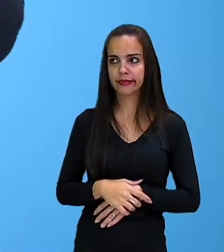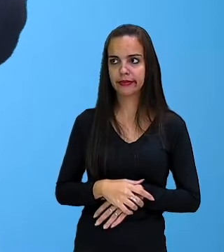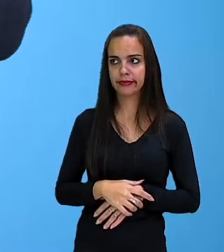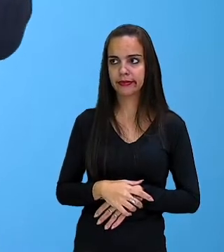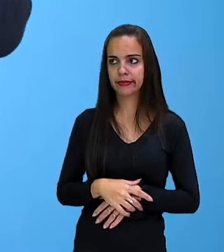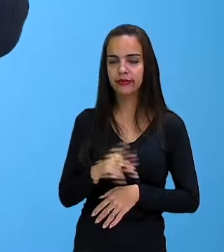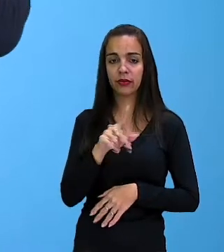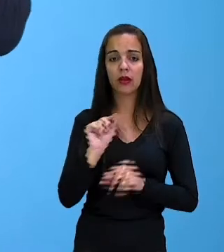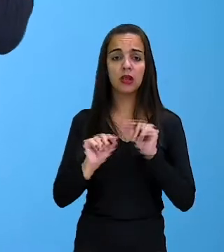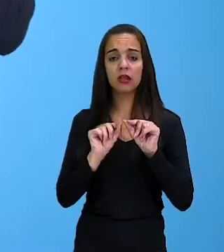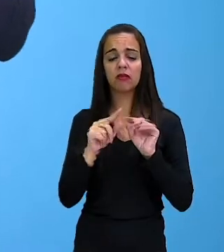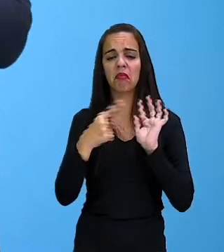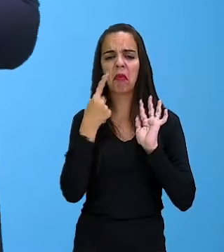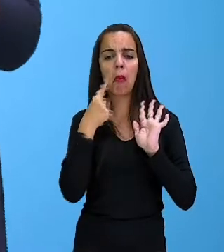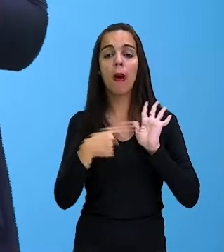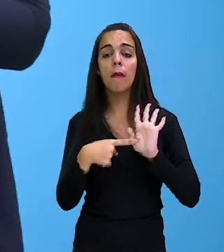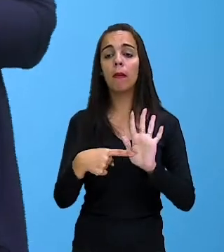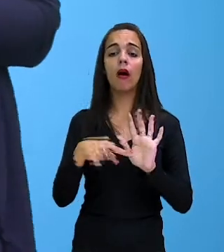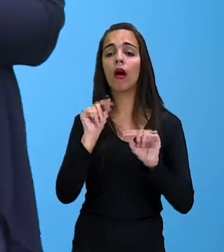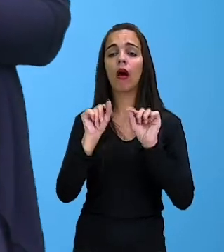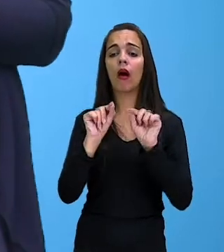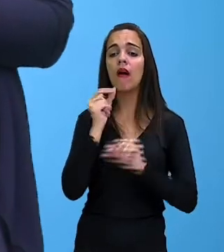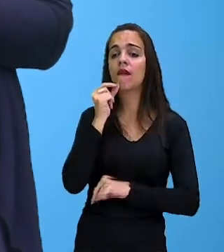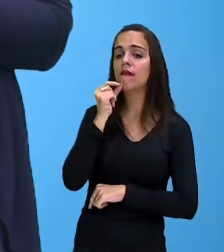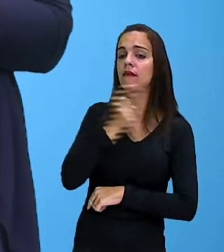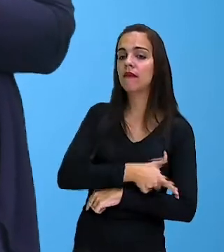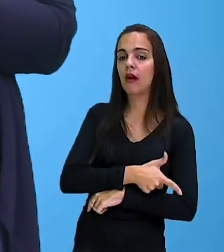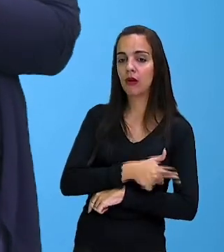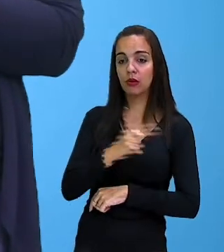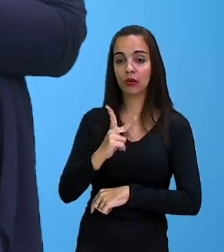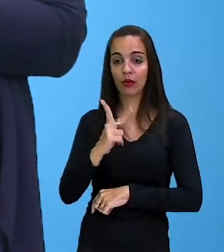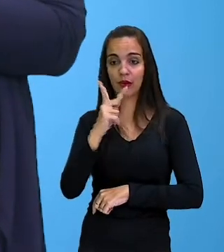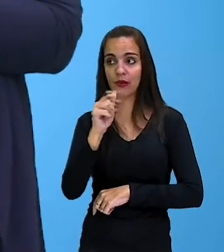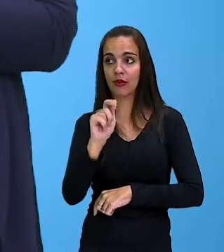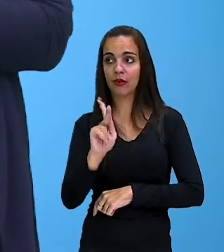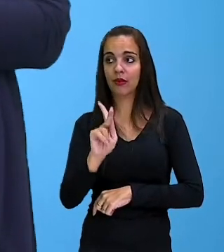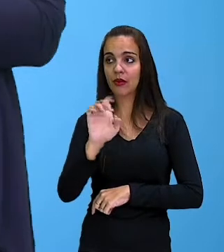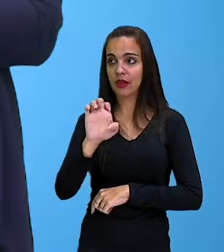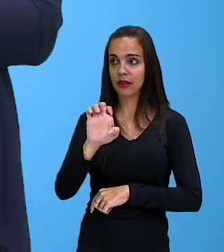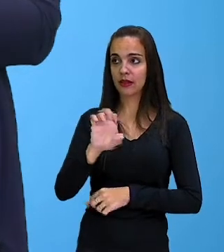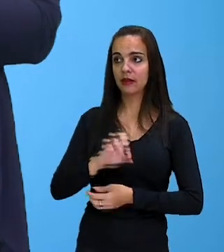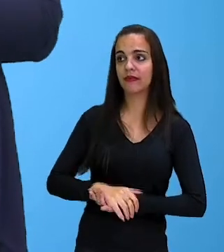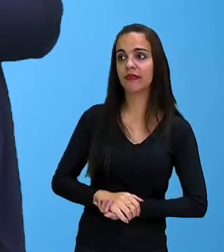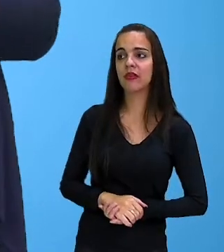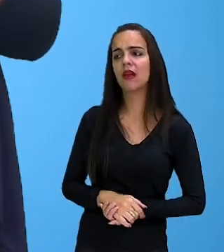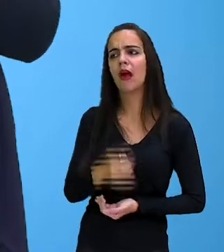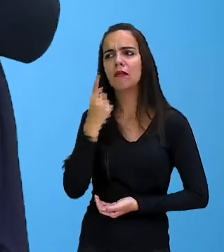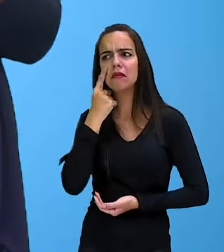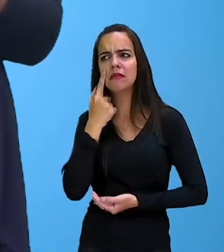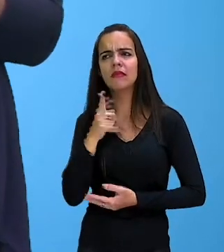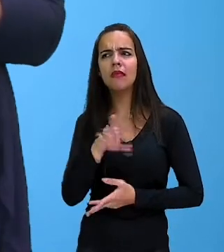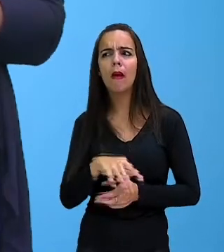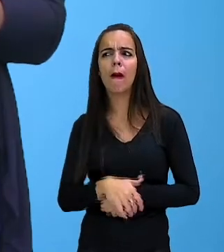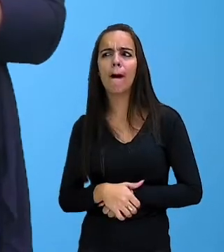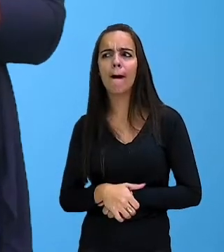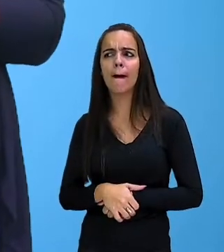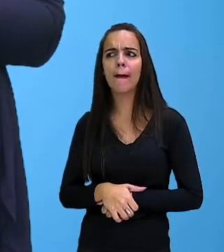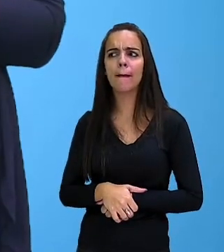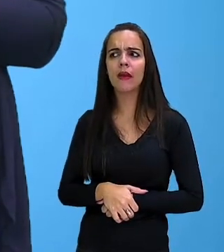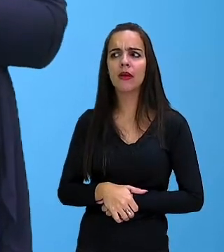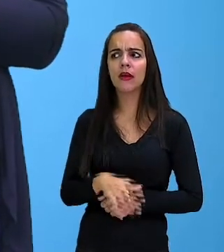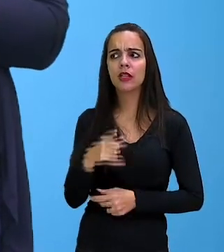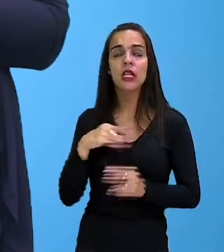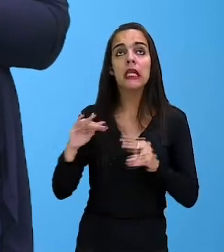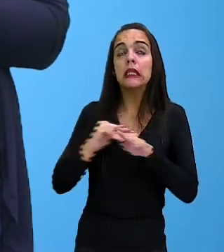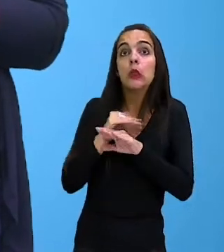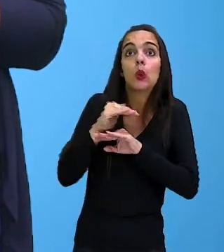Falso. Então, a crítica desse cartoon é que nem tudo que está na